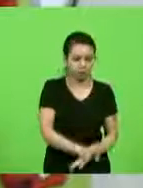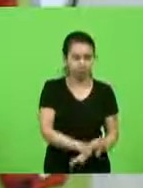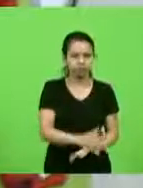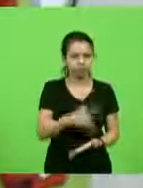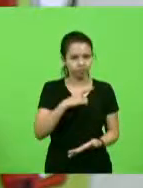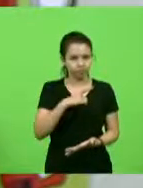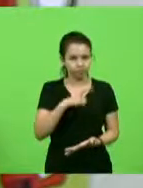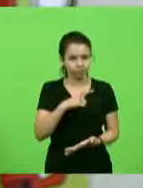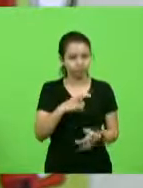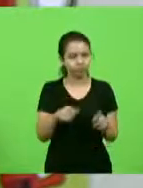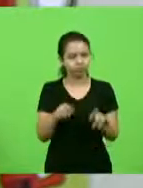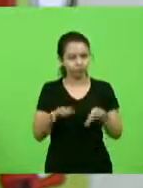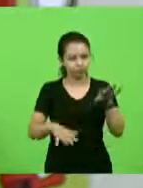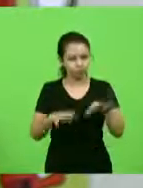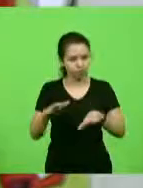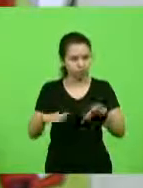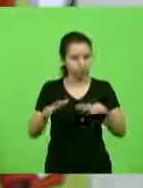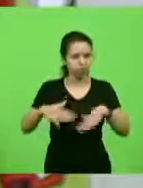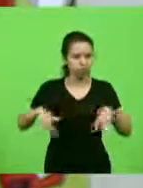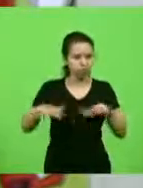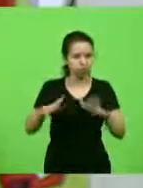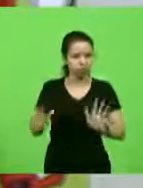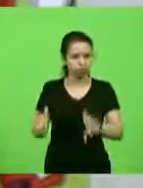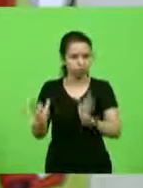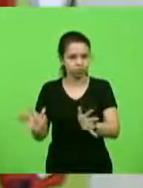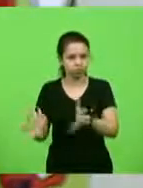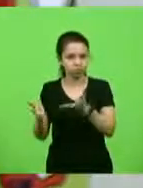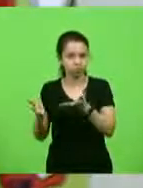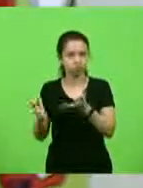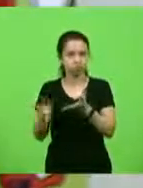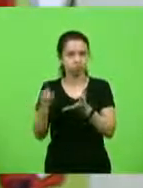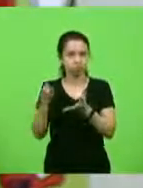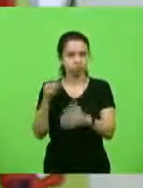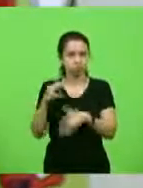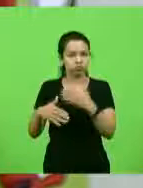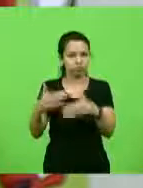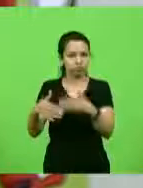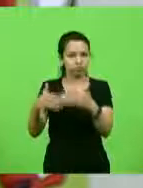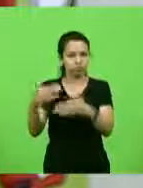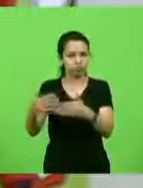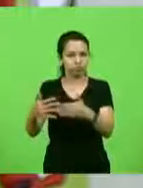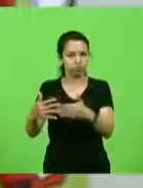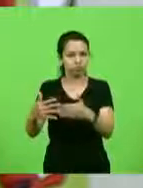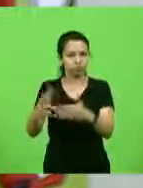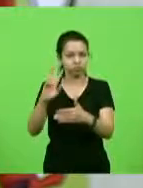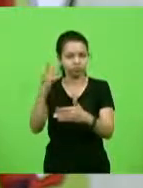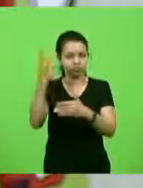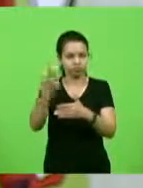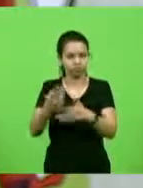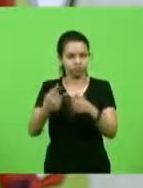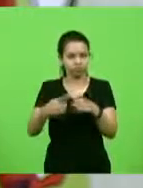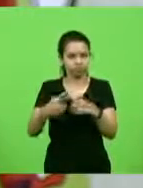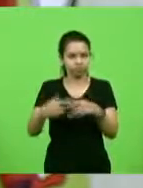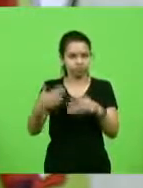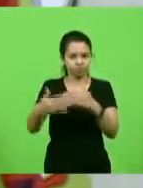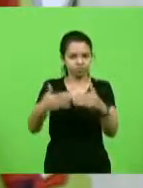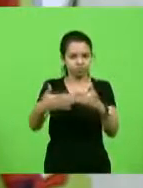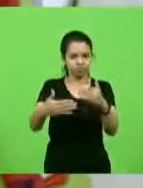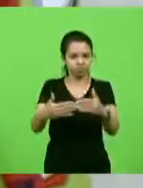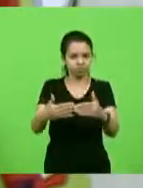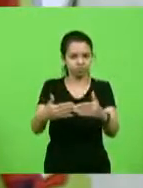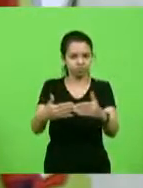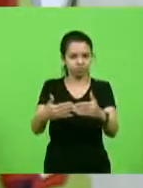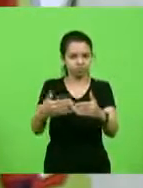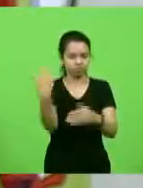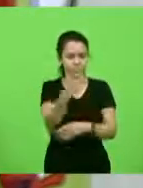incentiva essa pessoa, só que daí transforma ele num monstro, porque quando ele é adulto, ele vai agredir o ser humano, porque quem agride